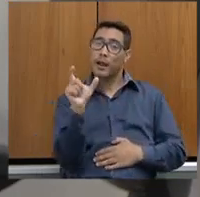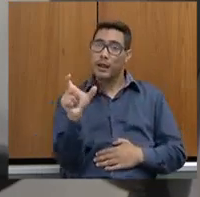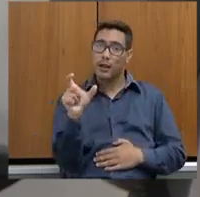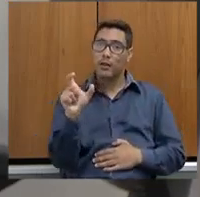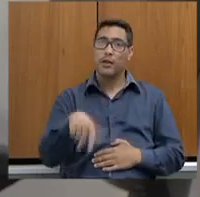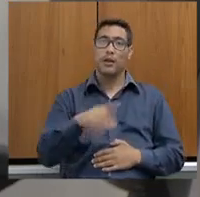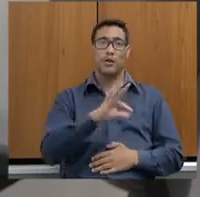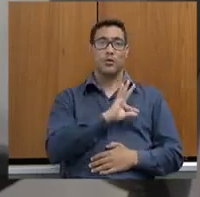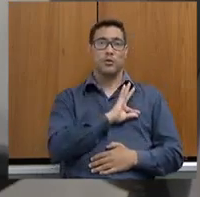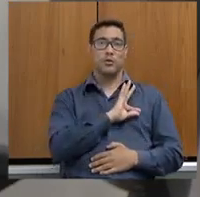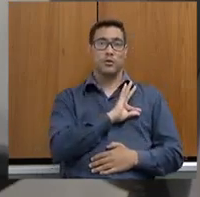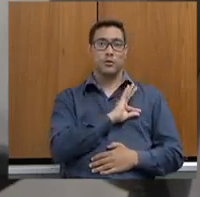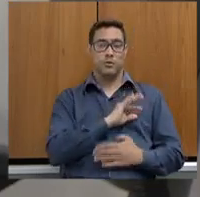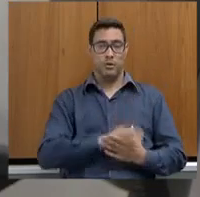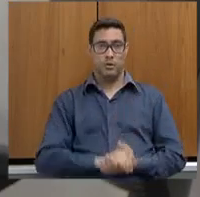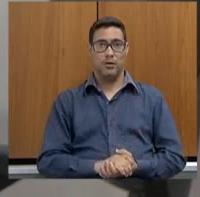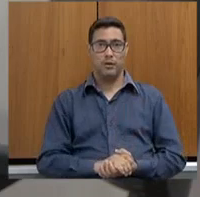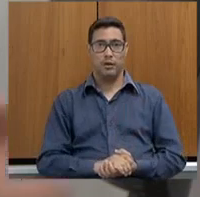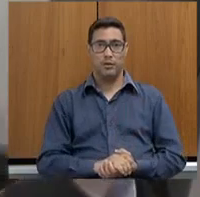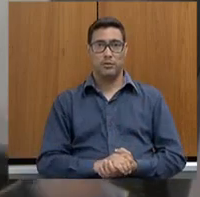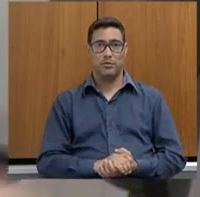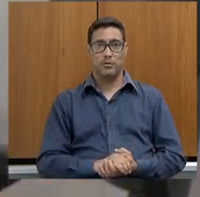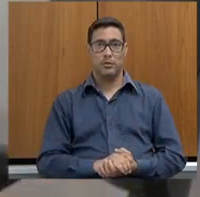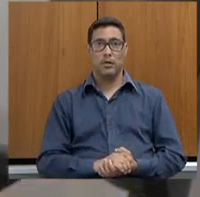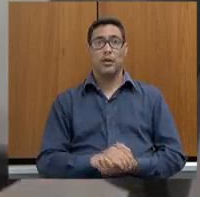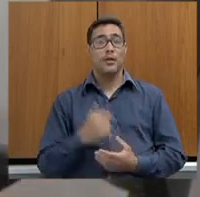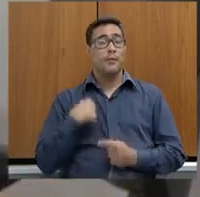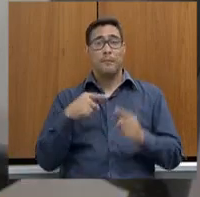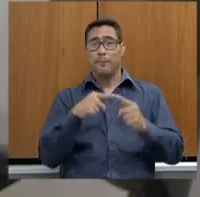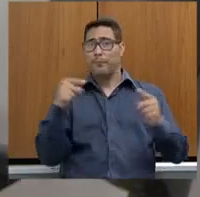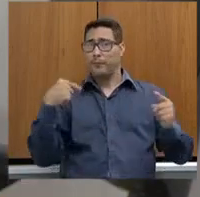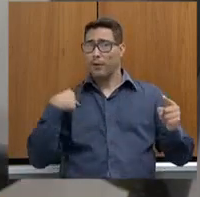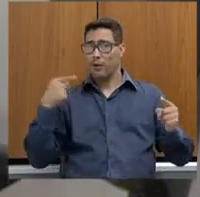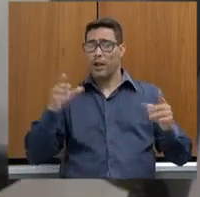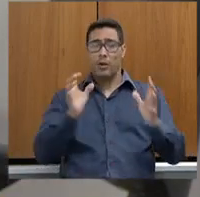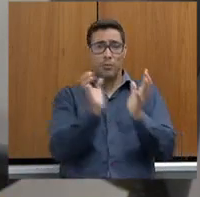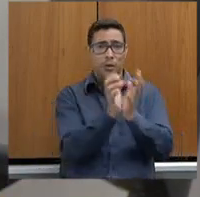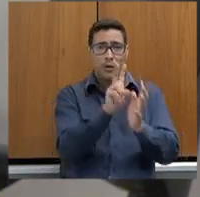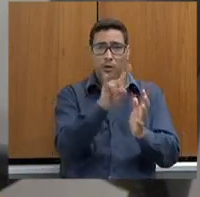secretário? O secretário falou, senhor secretário, da comissão o senhor terá total apoio.